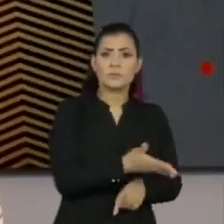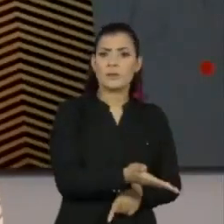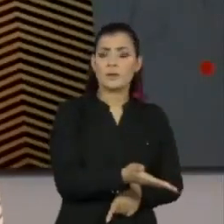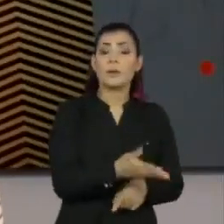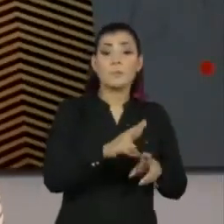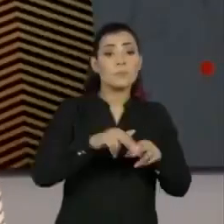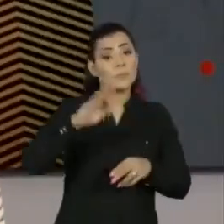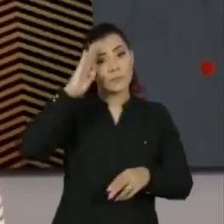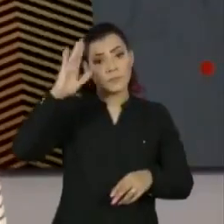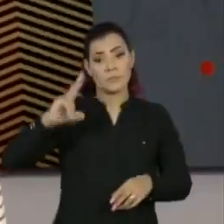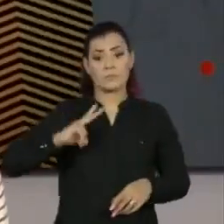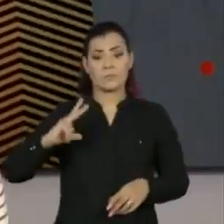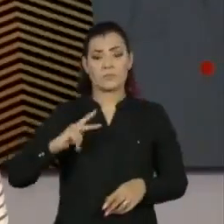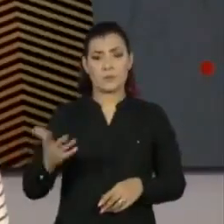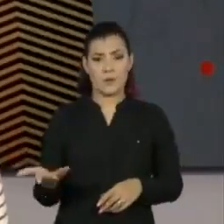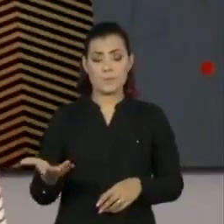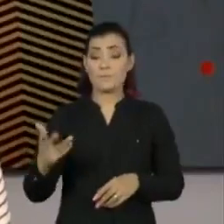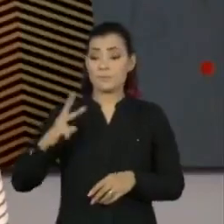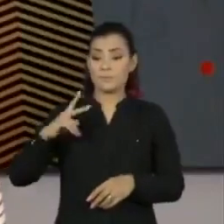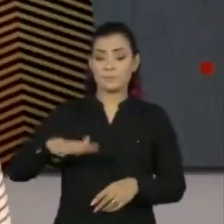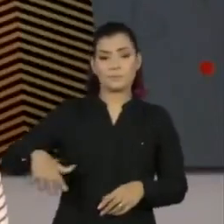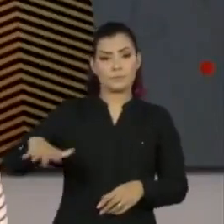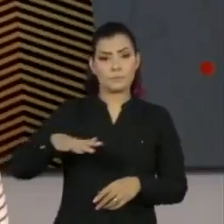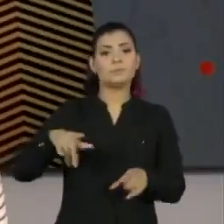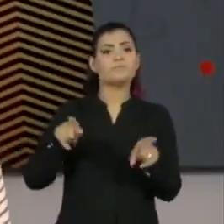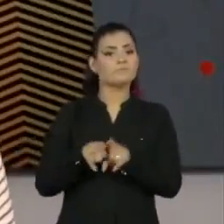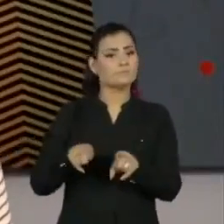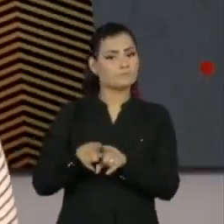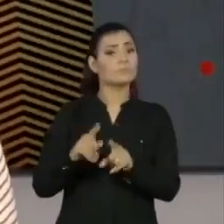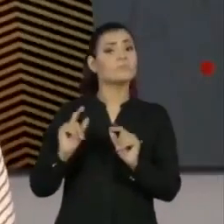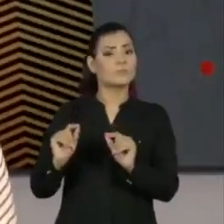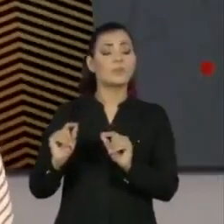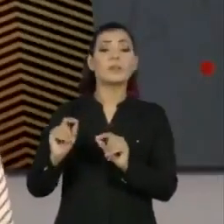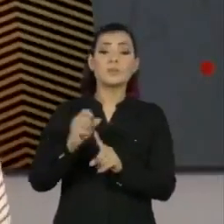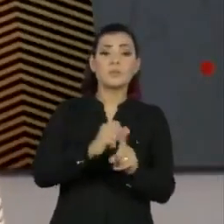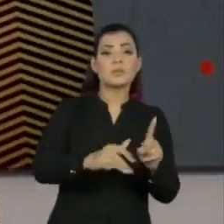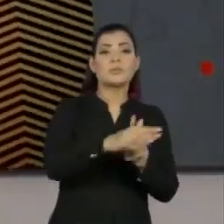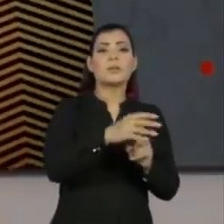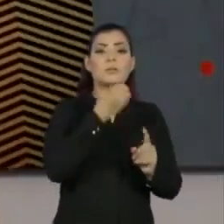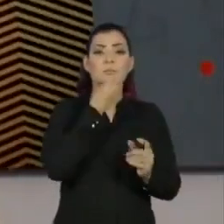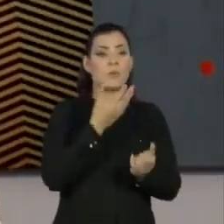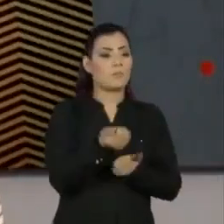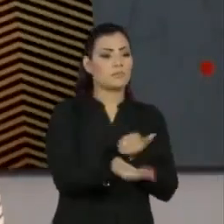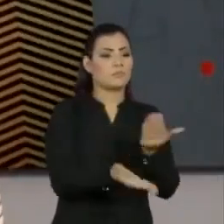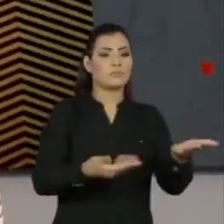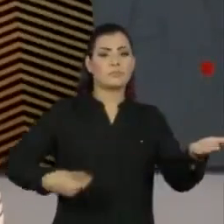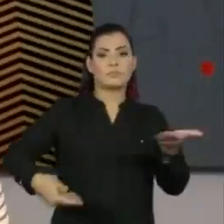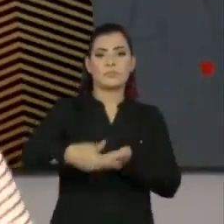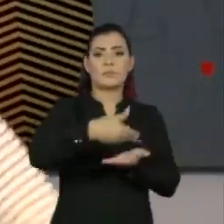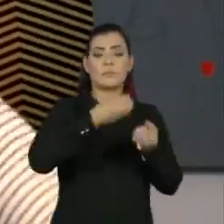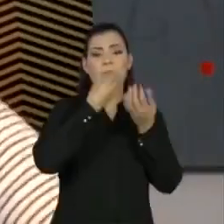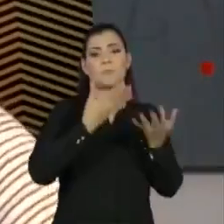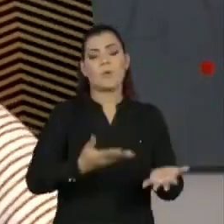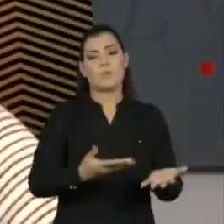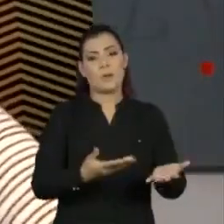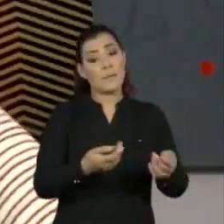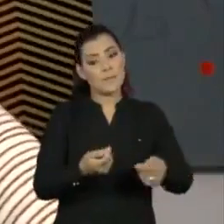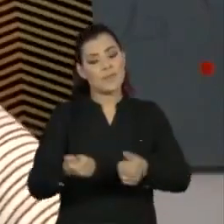o setor privado. Para o setor privado, também é vantagem que a sociedade esteja bem alimentada. Então, é um dos